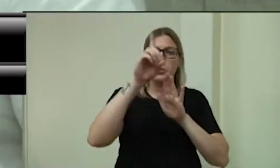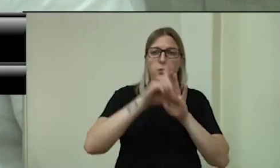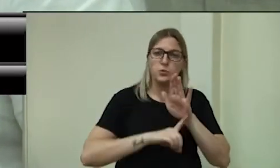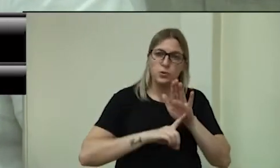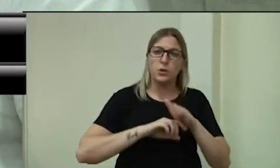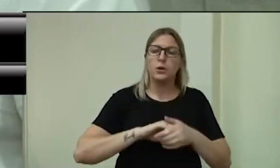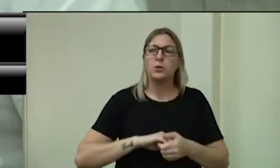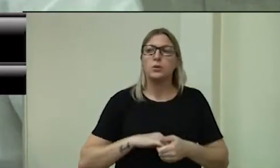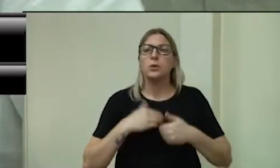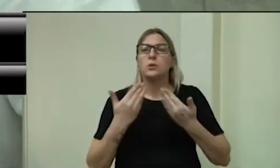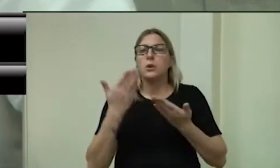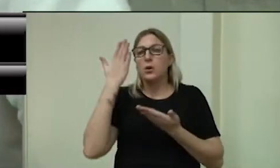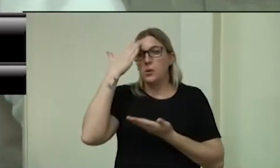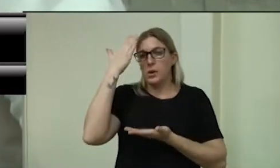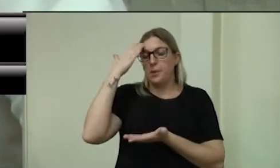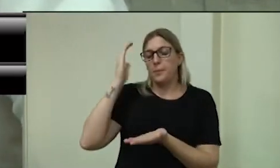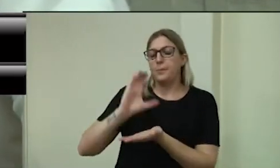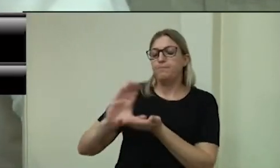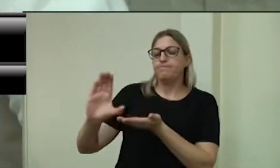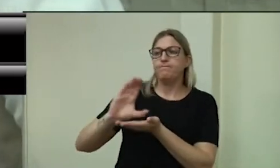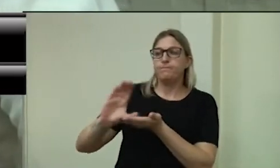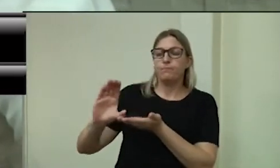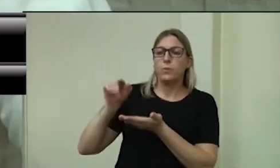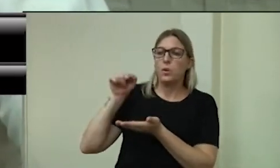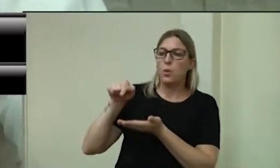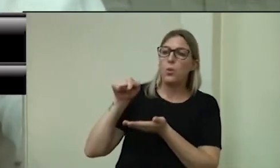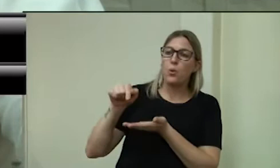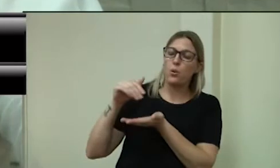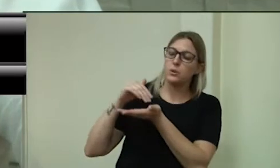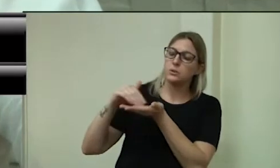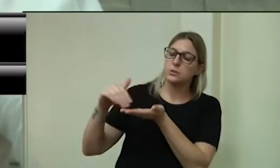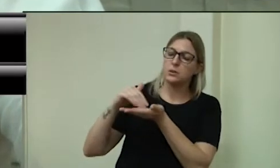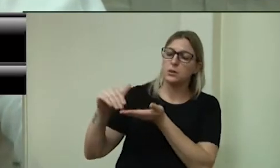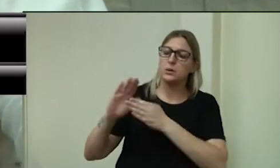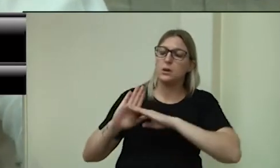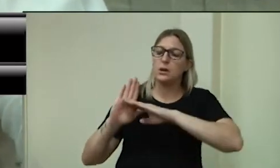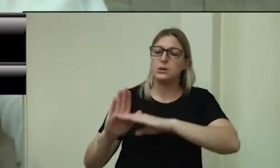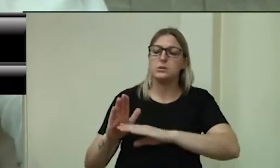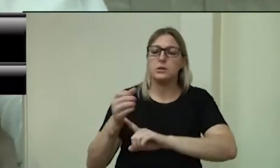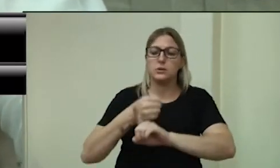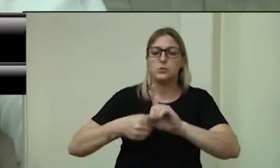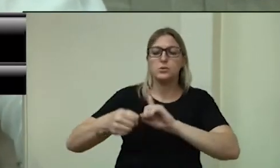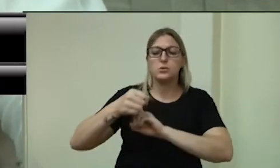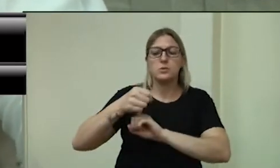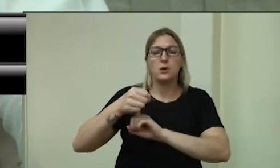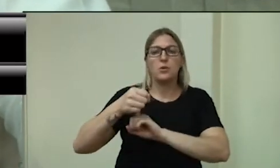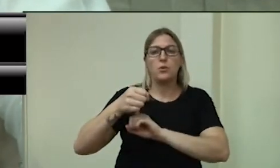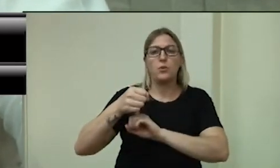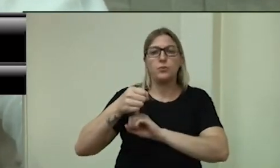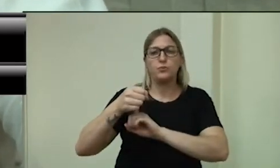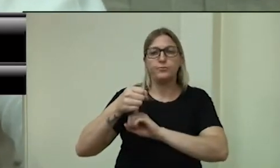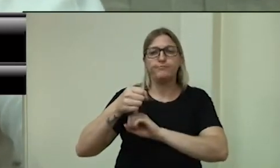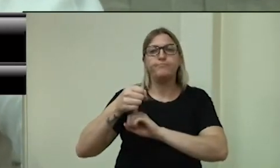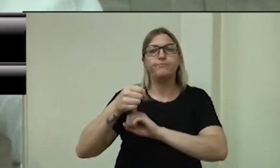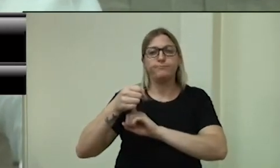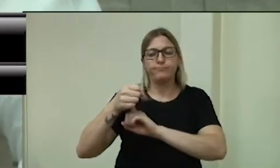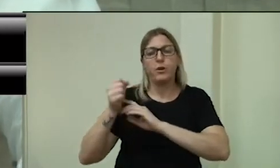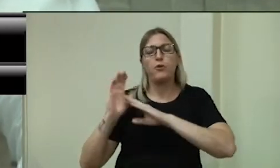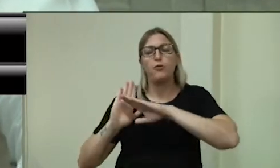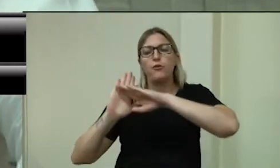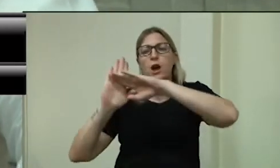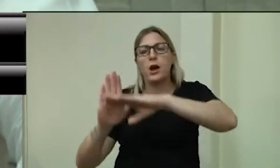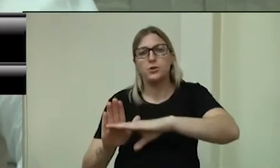que mandando esse recurso para a Secretaria da Assistência Social vai chegar, como já está chegando, mas